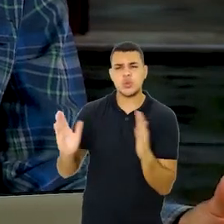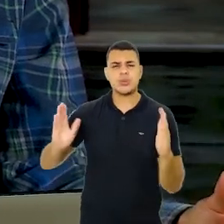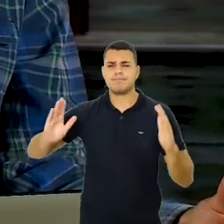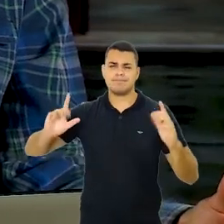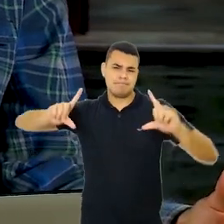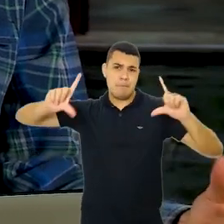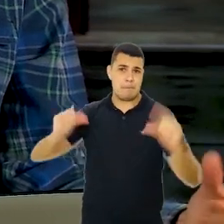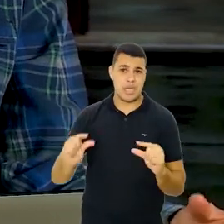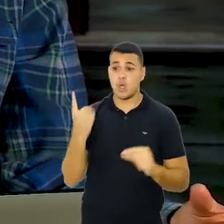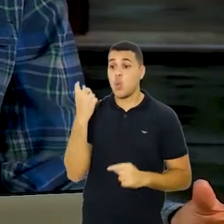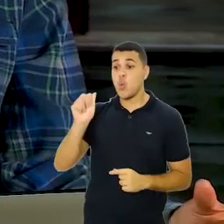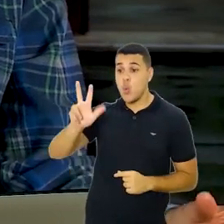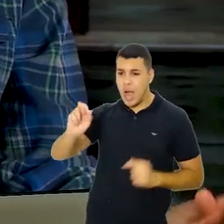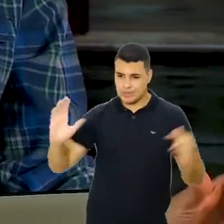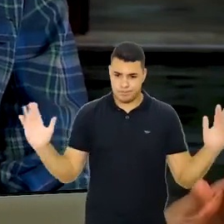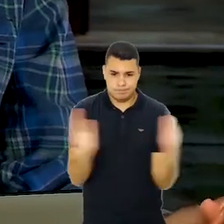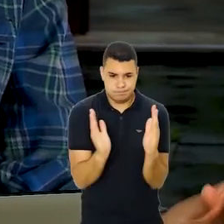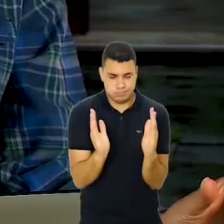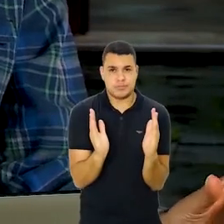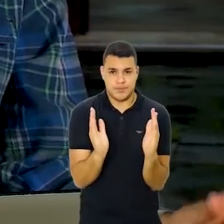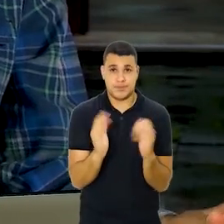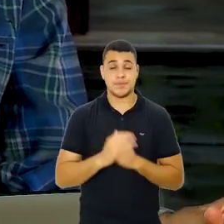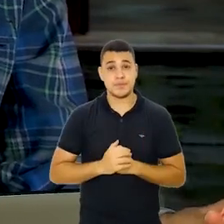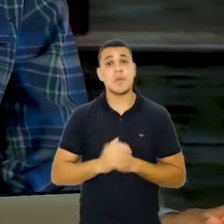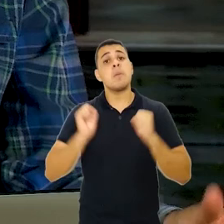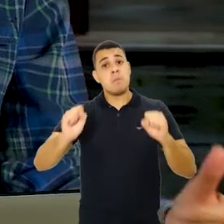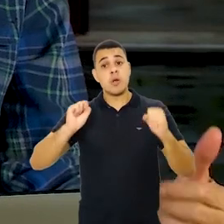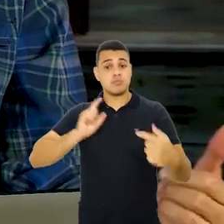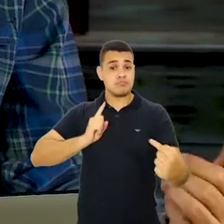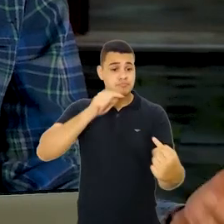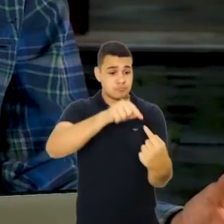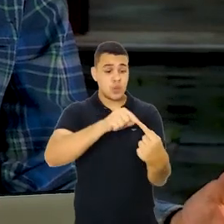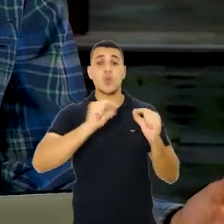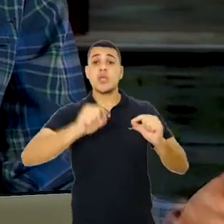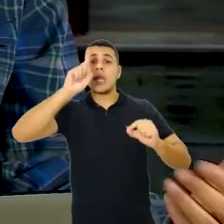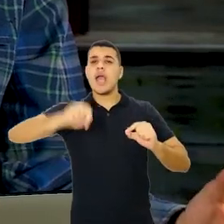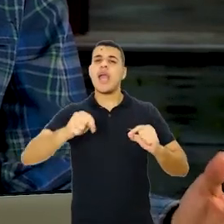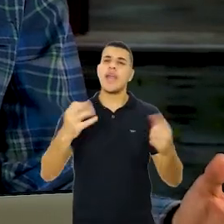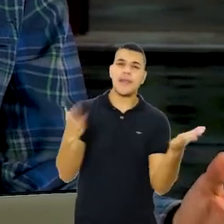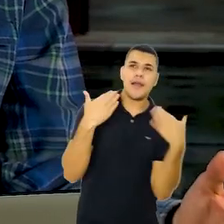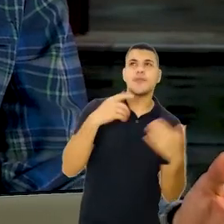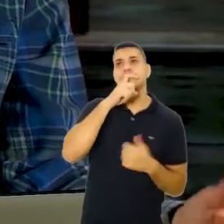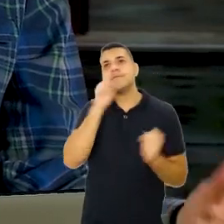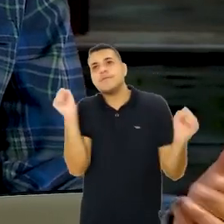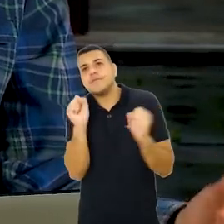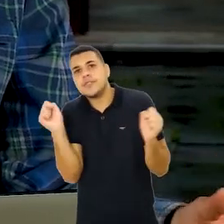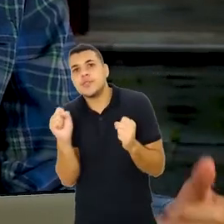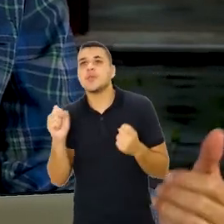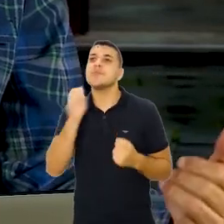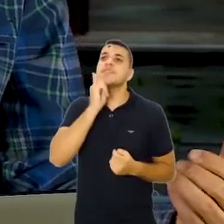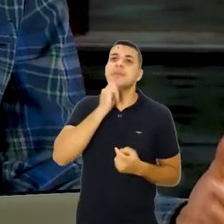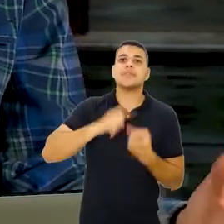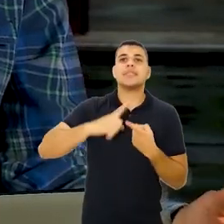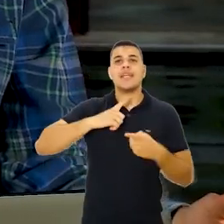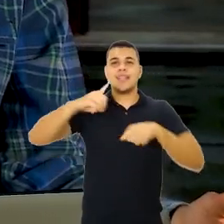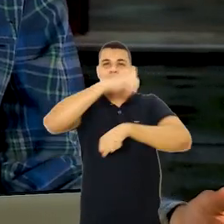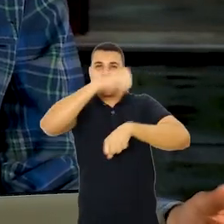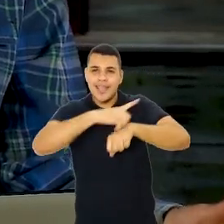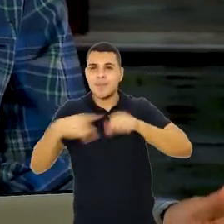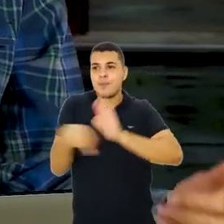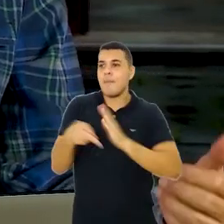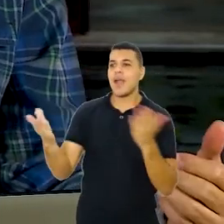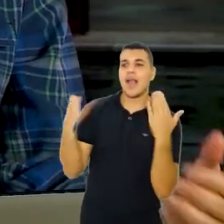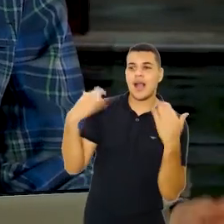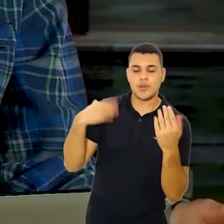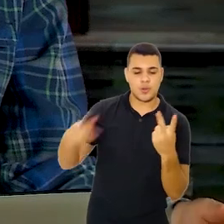variação da doença no período menor de um ano, normalmente associada às estações do